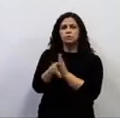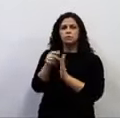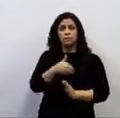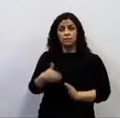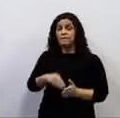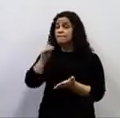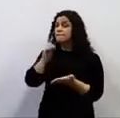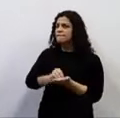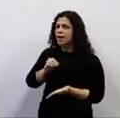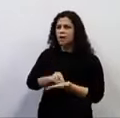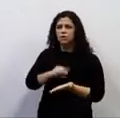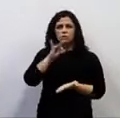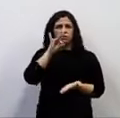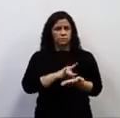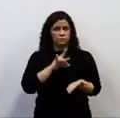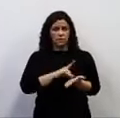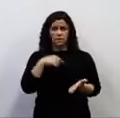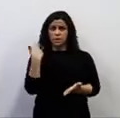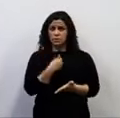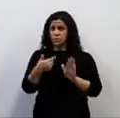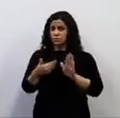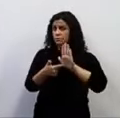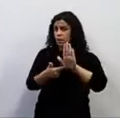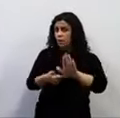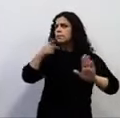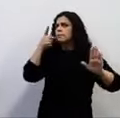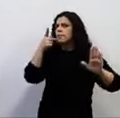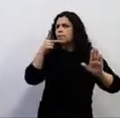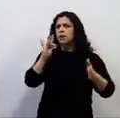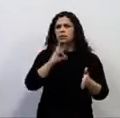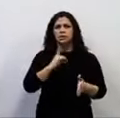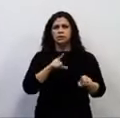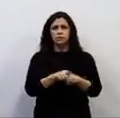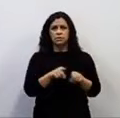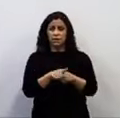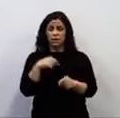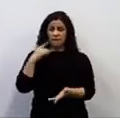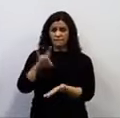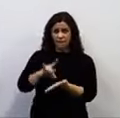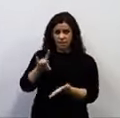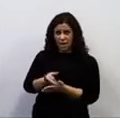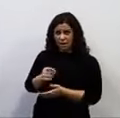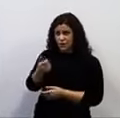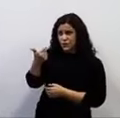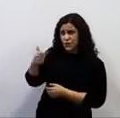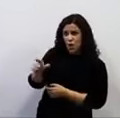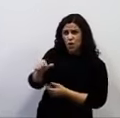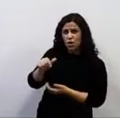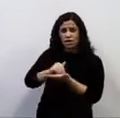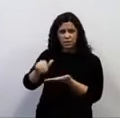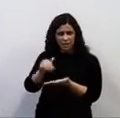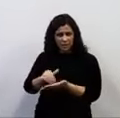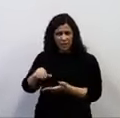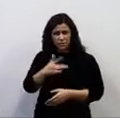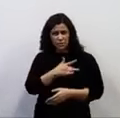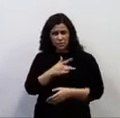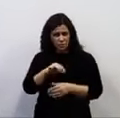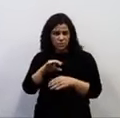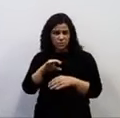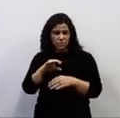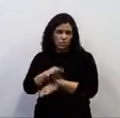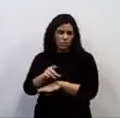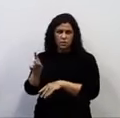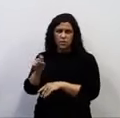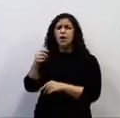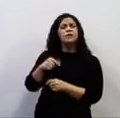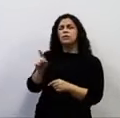o que tem em excesso é promessa. Na verdade, não tem que ser fora a Federer. É fora a Ratinho. E fora com o Ratinho o seu despreparo.